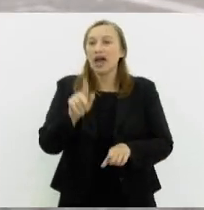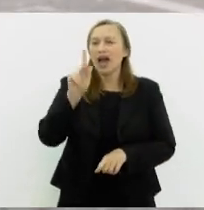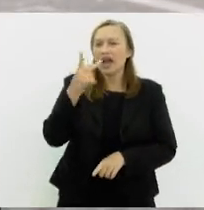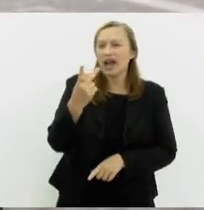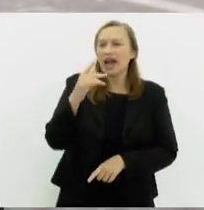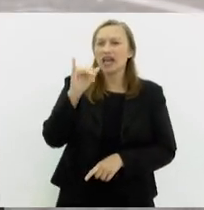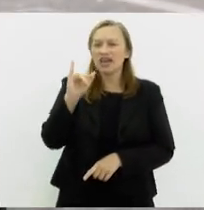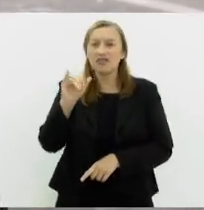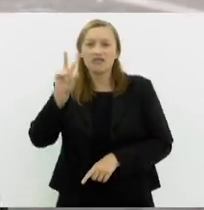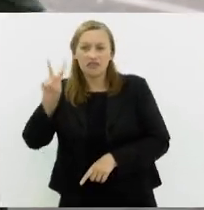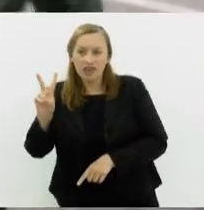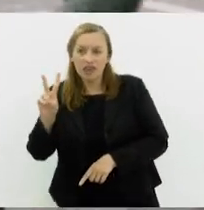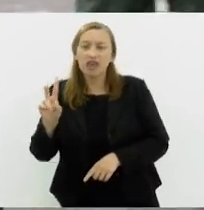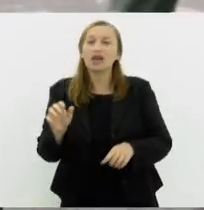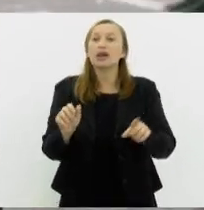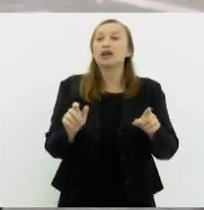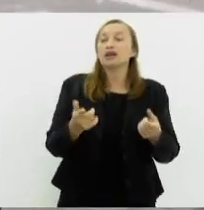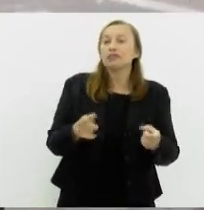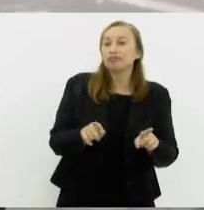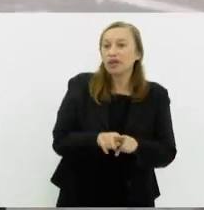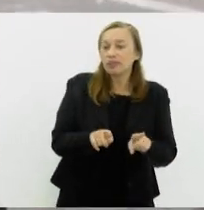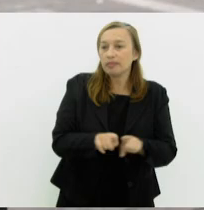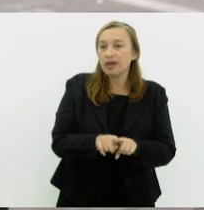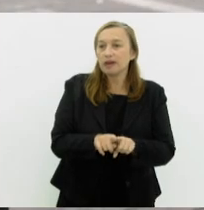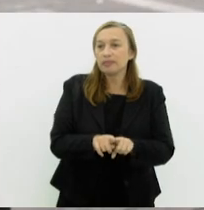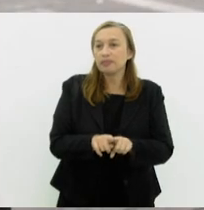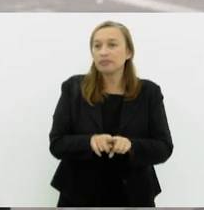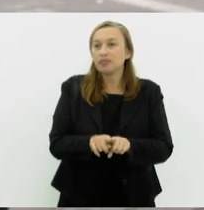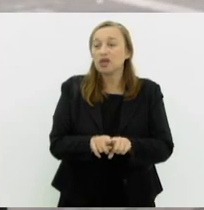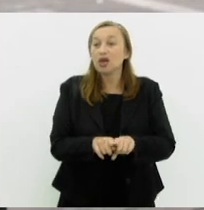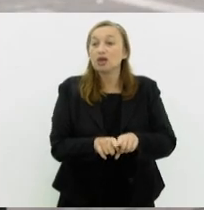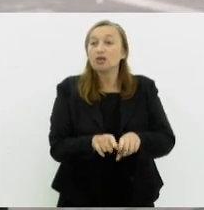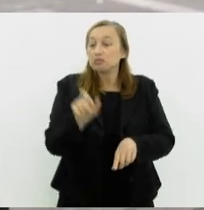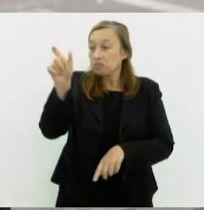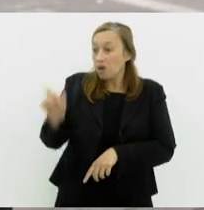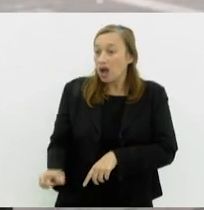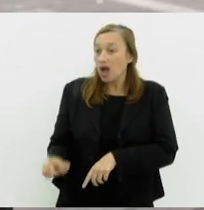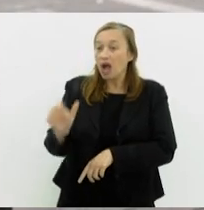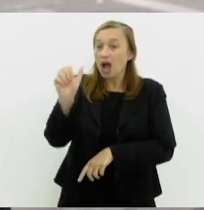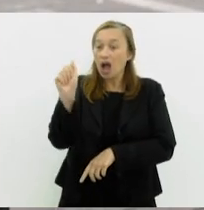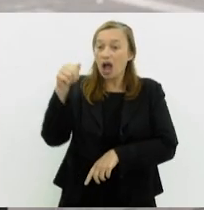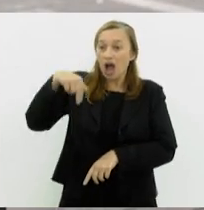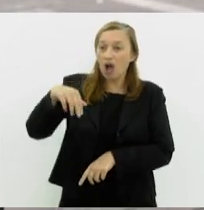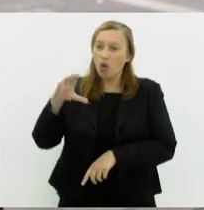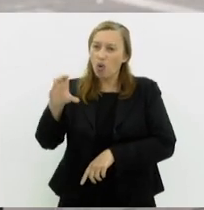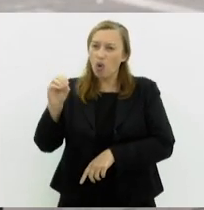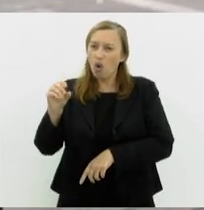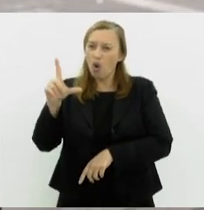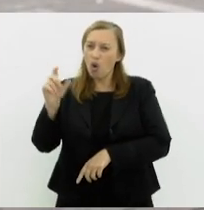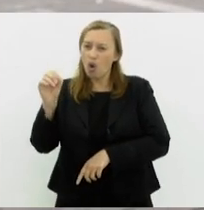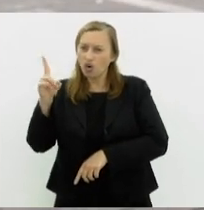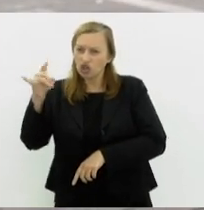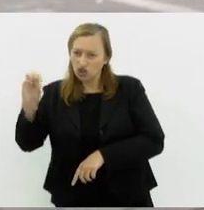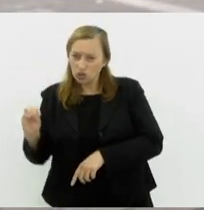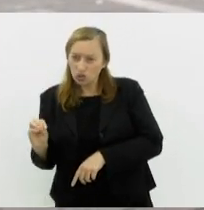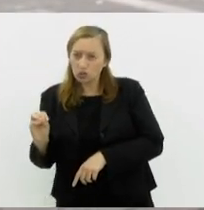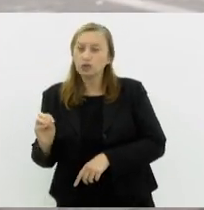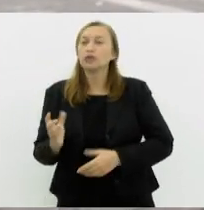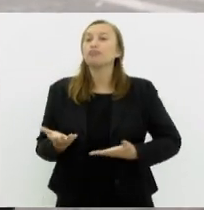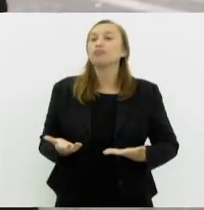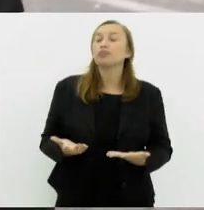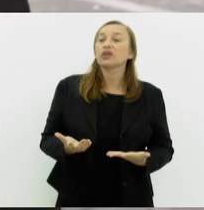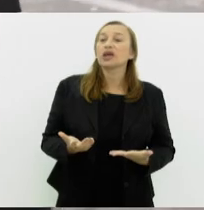pacientes oncológicos e para meninos. Está na carteira, no Programa de Imunização Nacional,